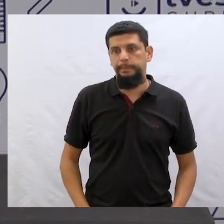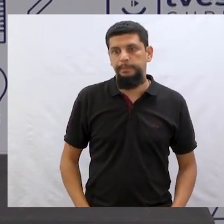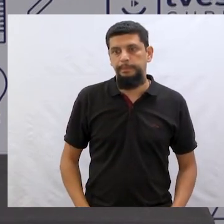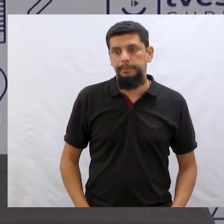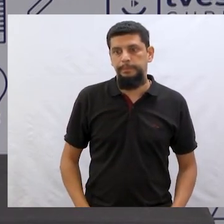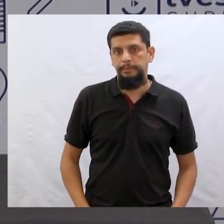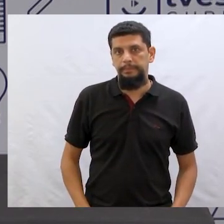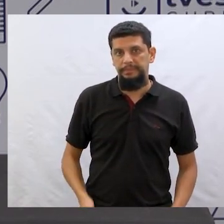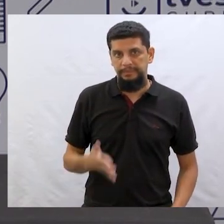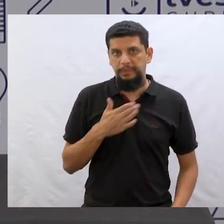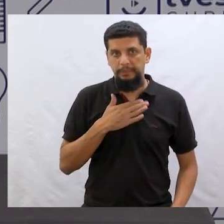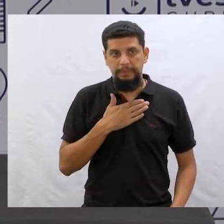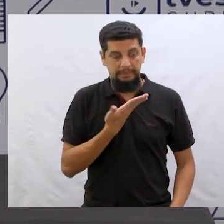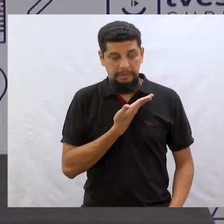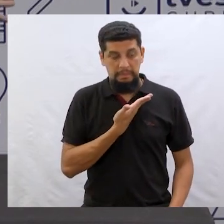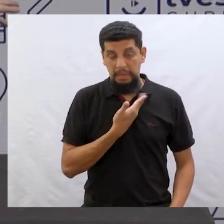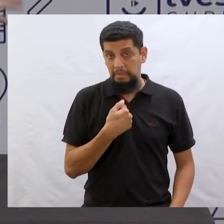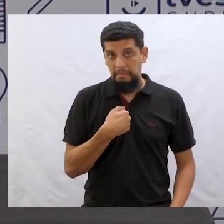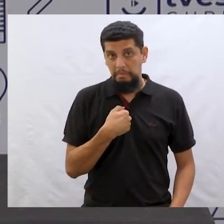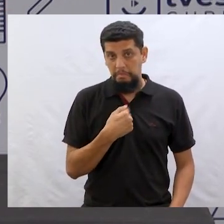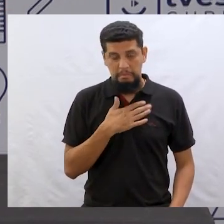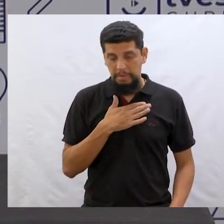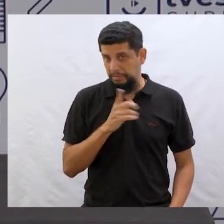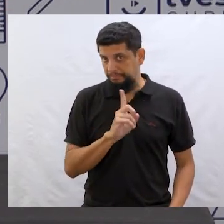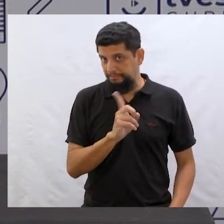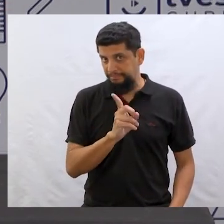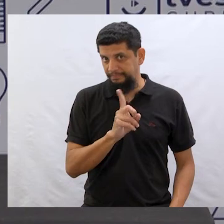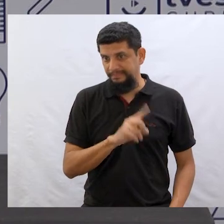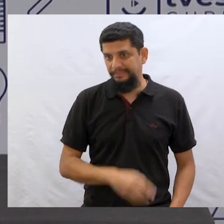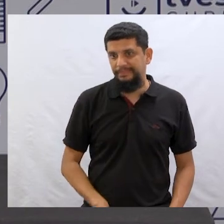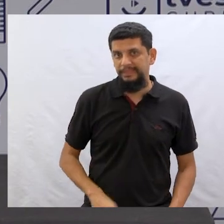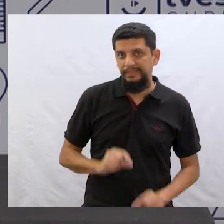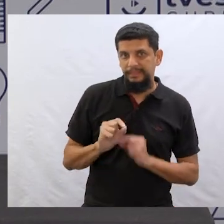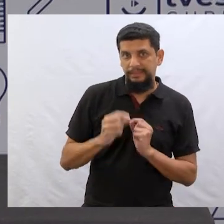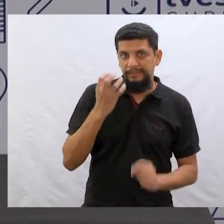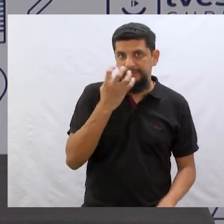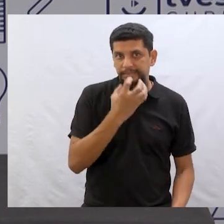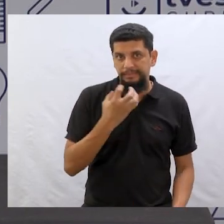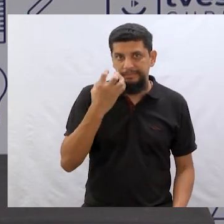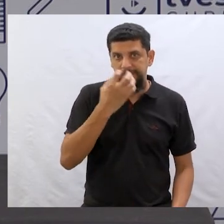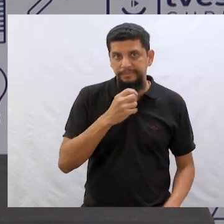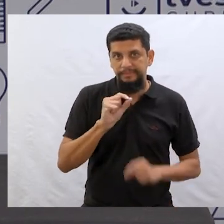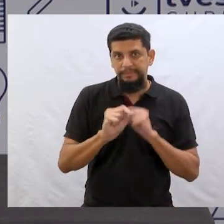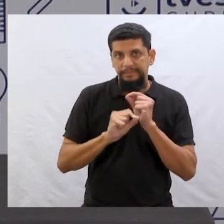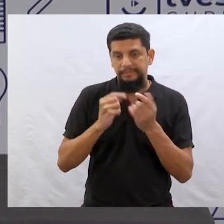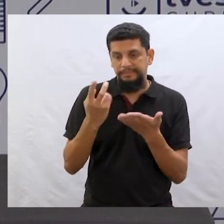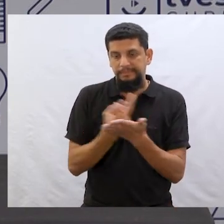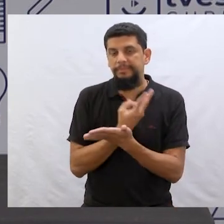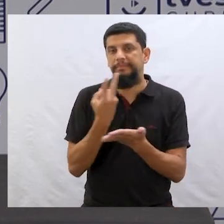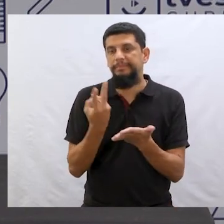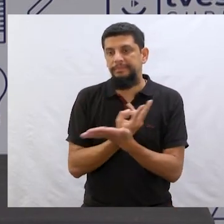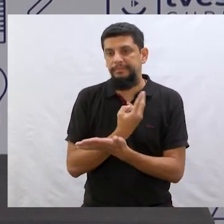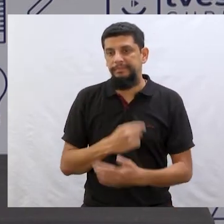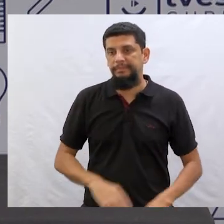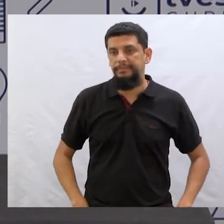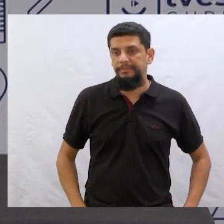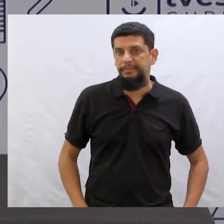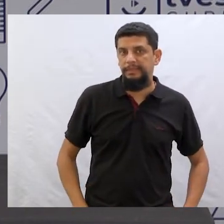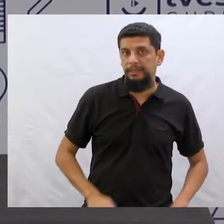nossas falhas, né? Aliás, das dos meus amigos, sabe? Não, né? Então, que cantavam errado.